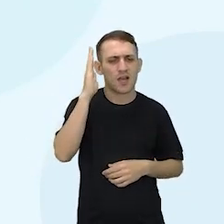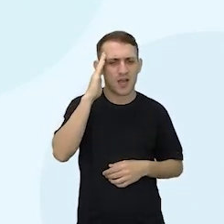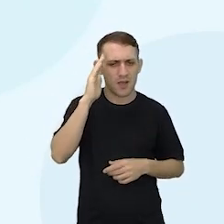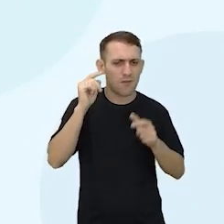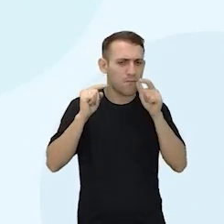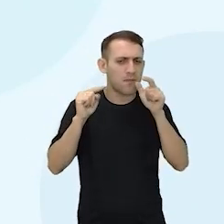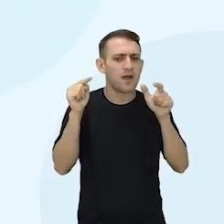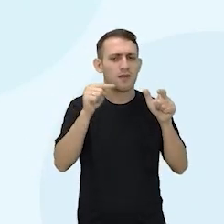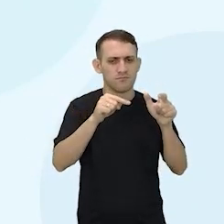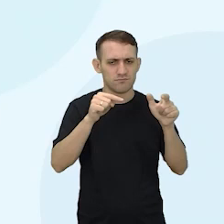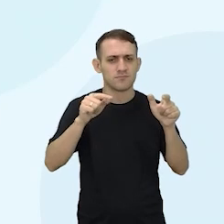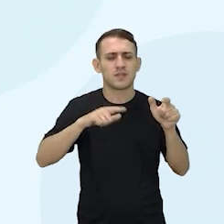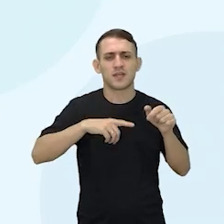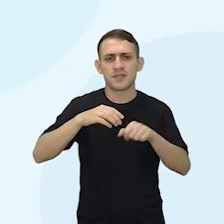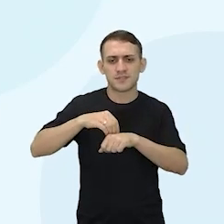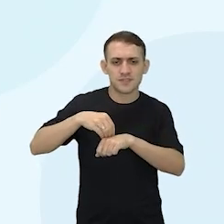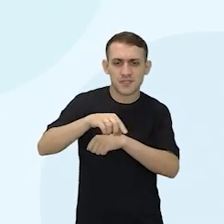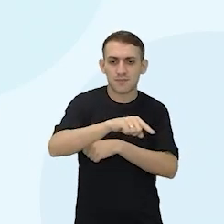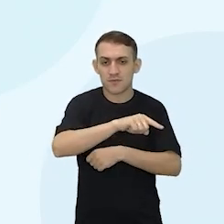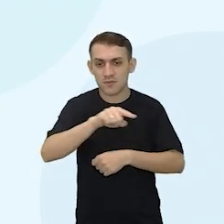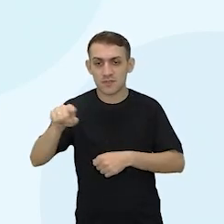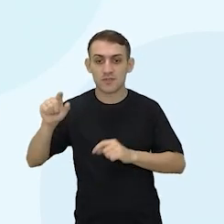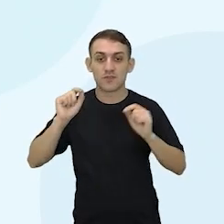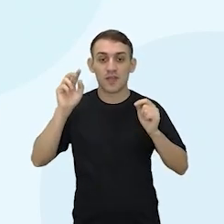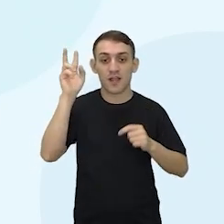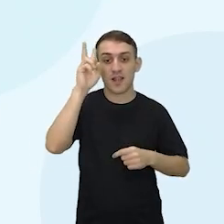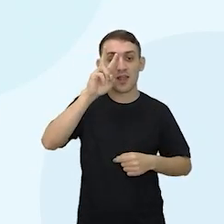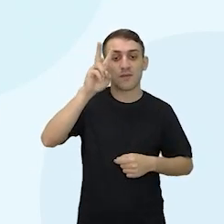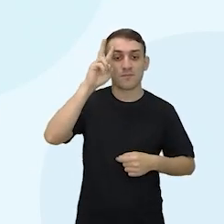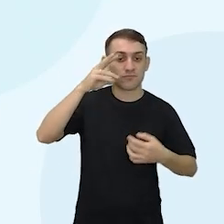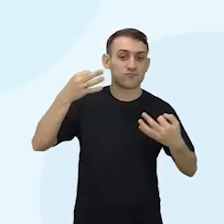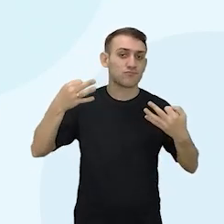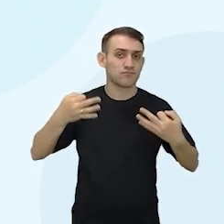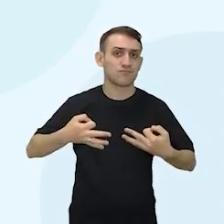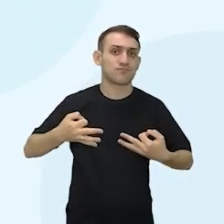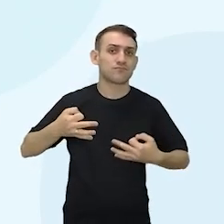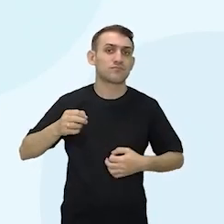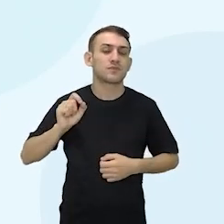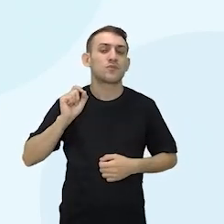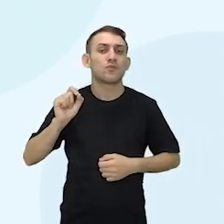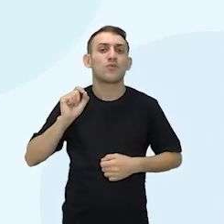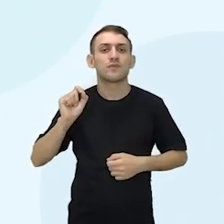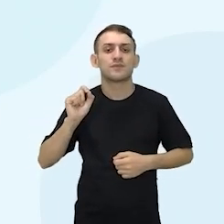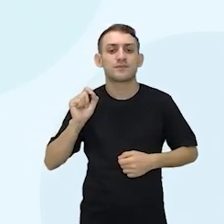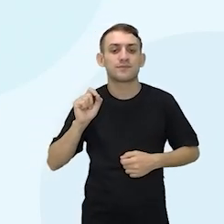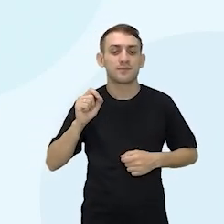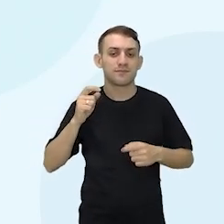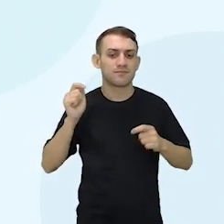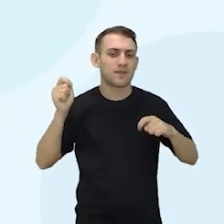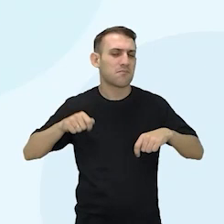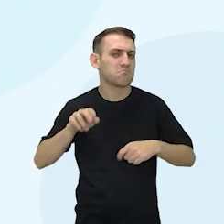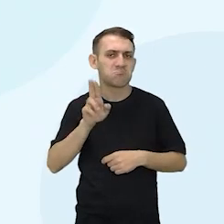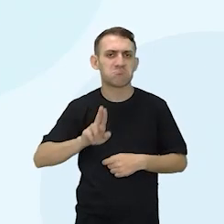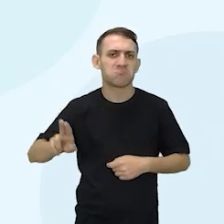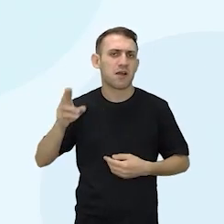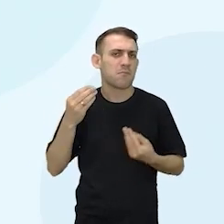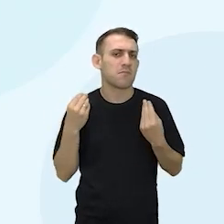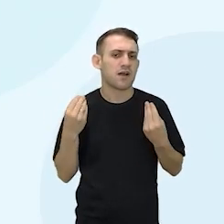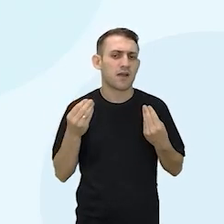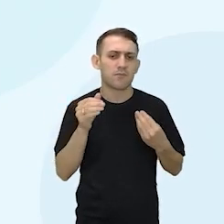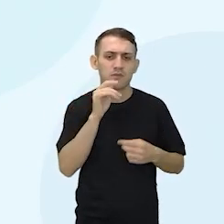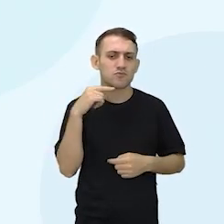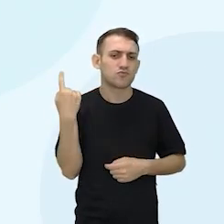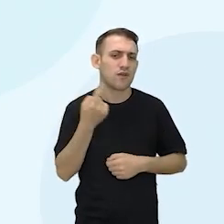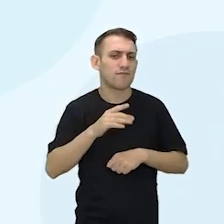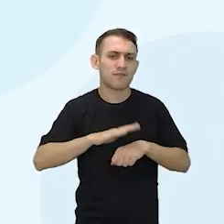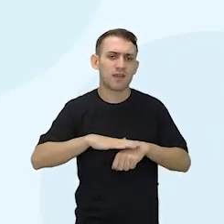Aí fica só uma dica para vocês estarem relembrando só o que é, para que que ele serve, por que que nós